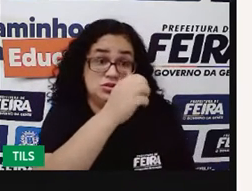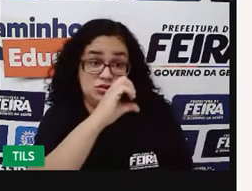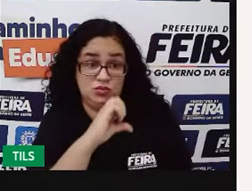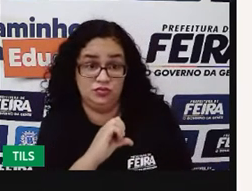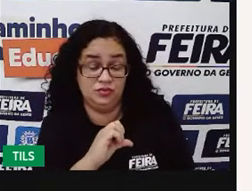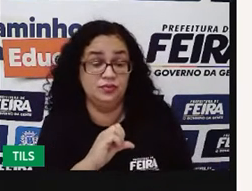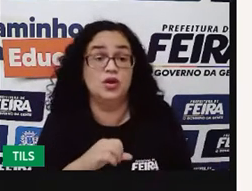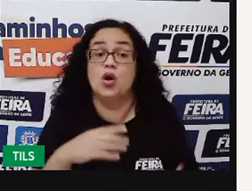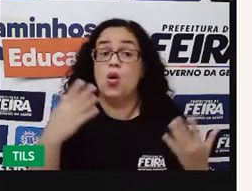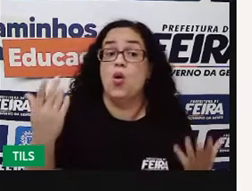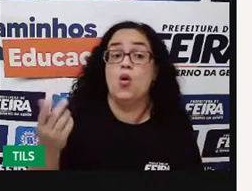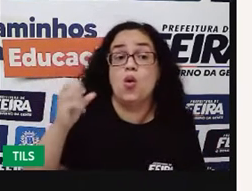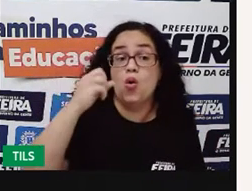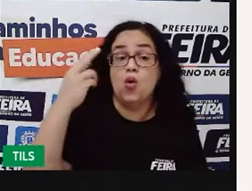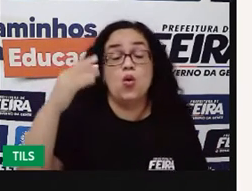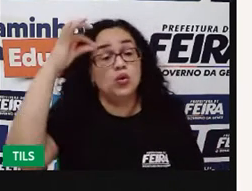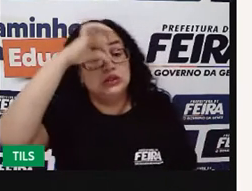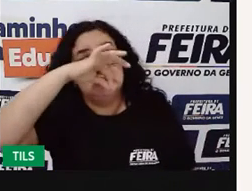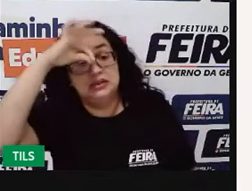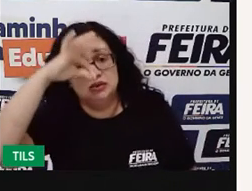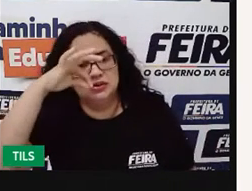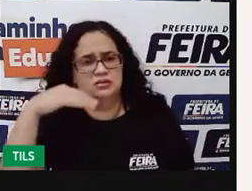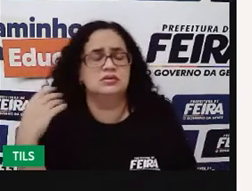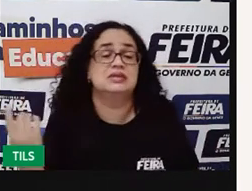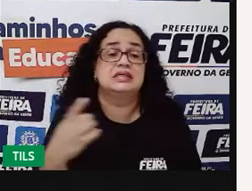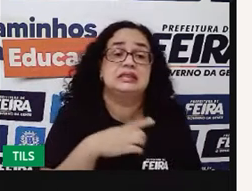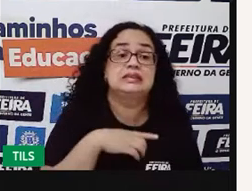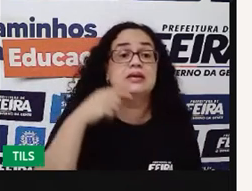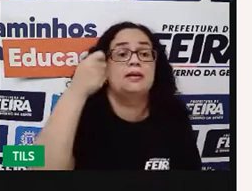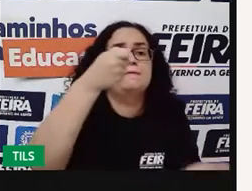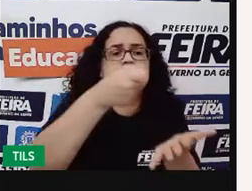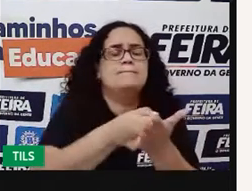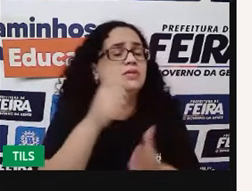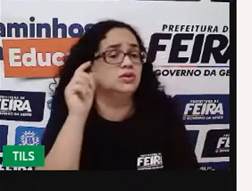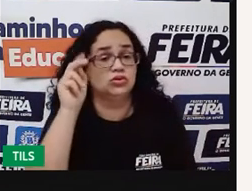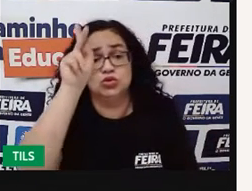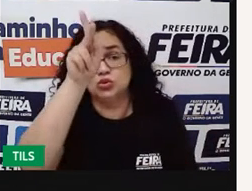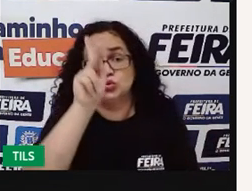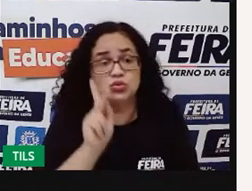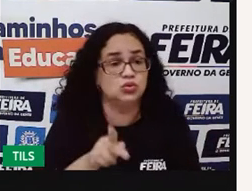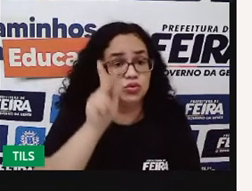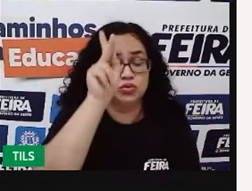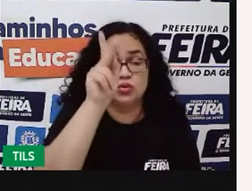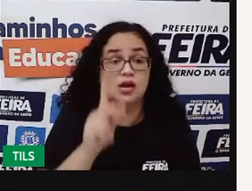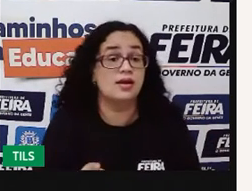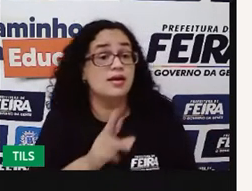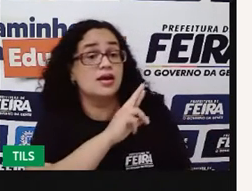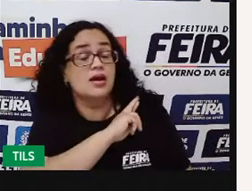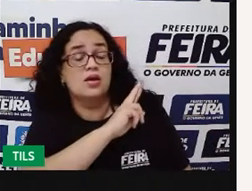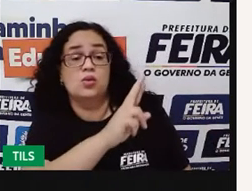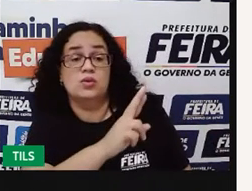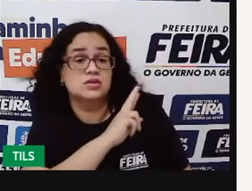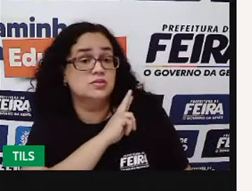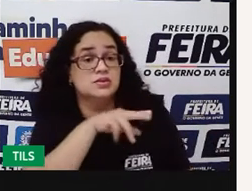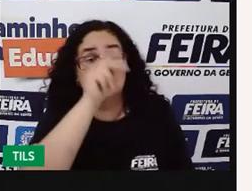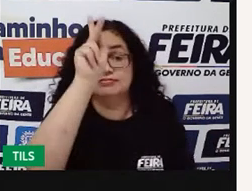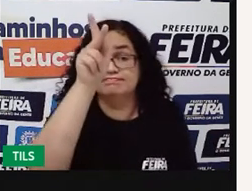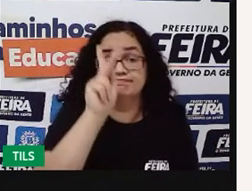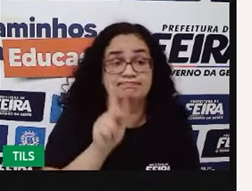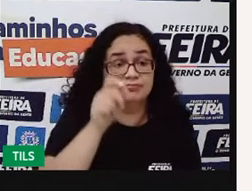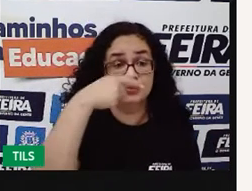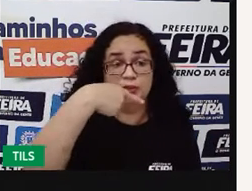Ou da gripe, Da influência. Isso é uma decisão individual, né? É uma responsabilidade individual.